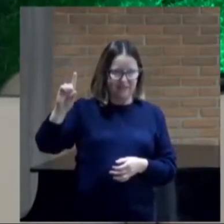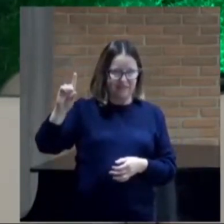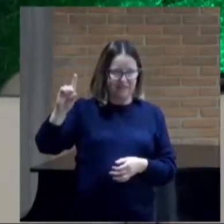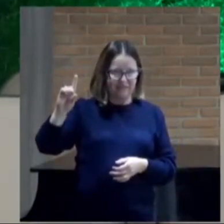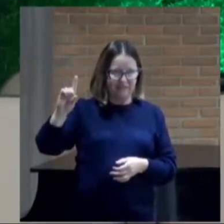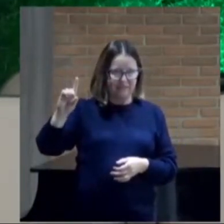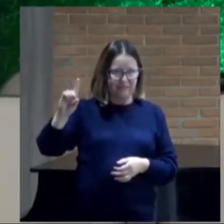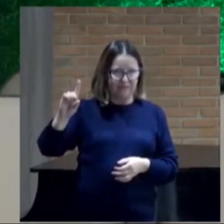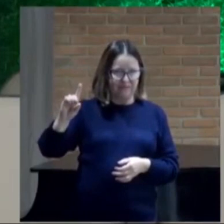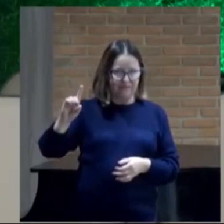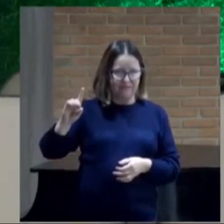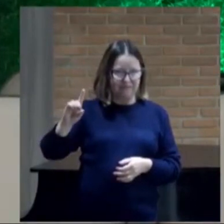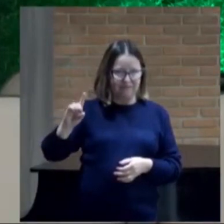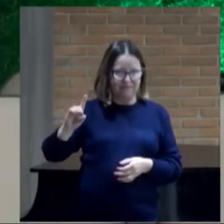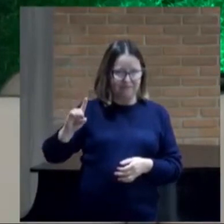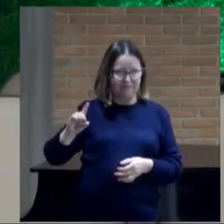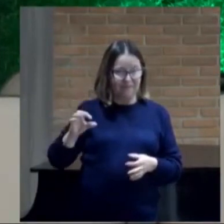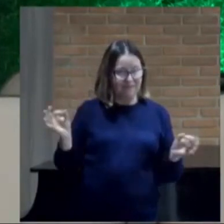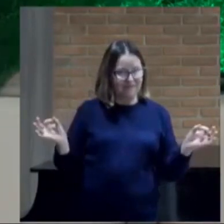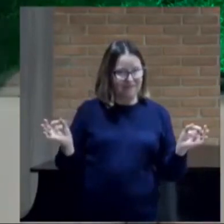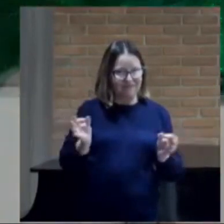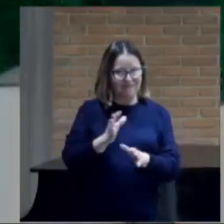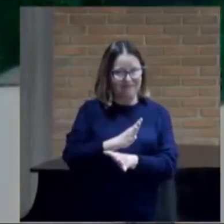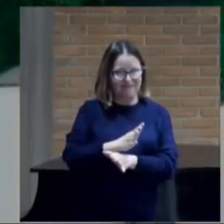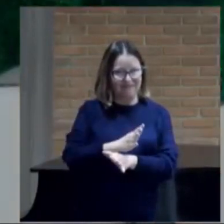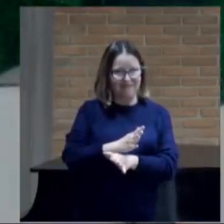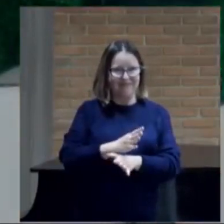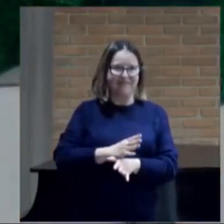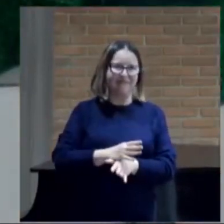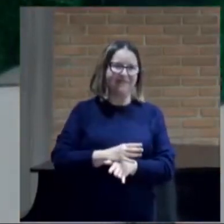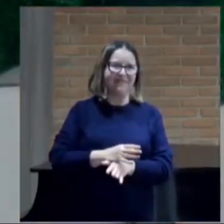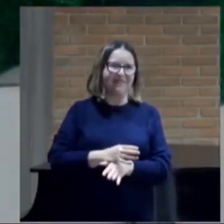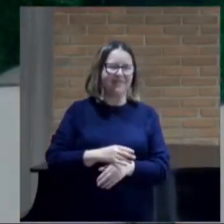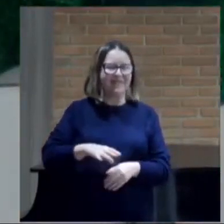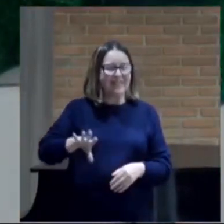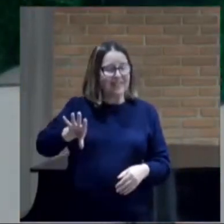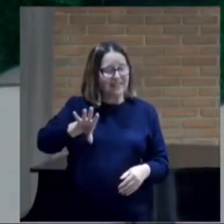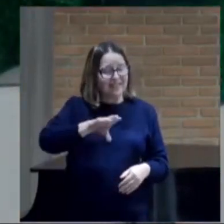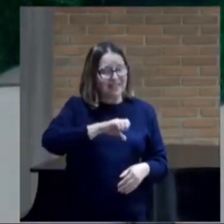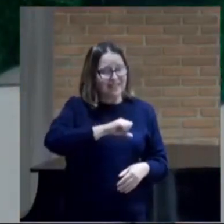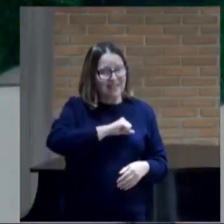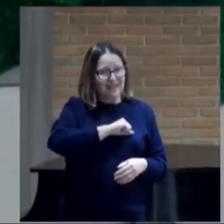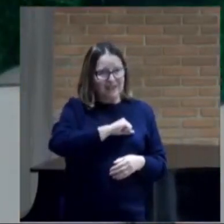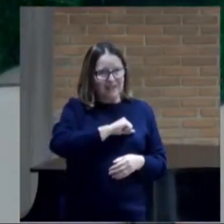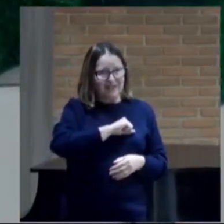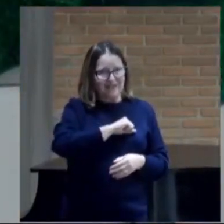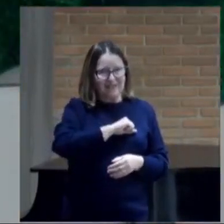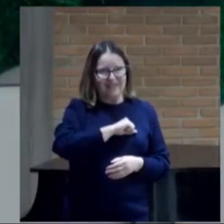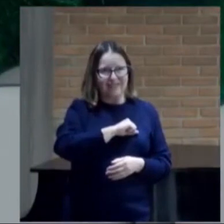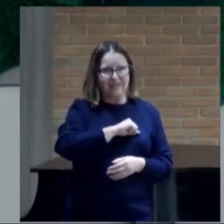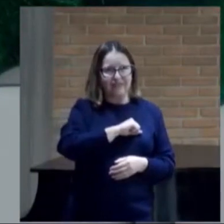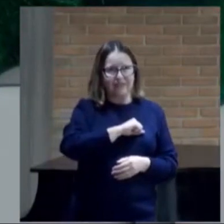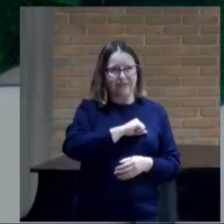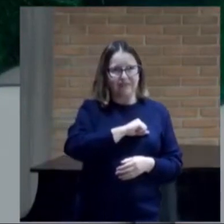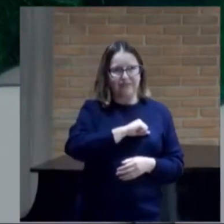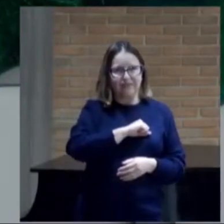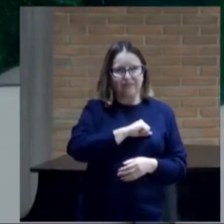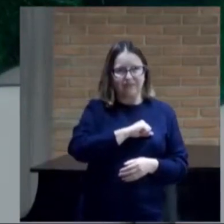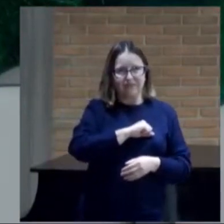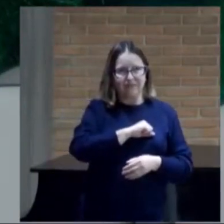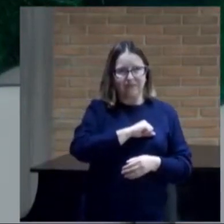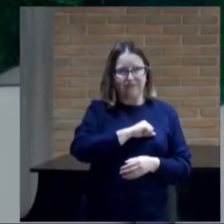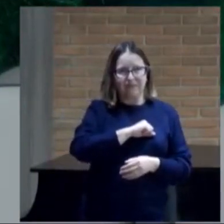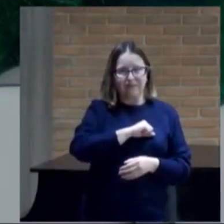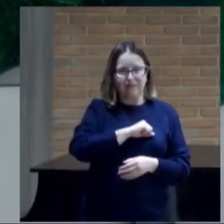incondicional, de um amor que não tem tempo de